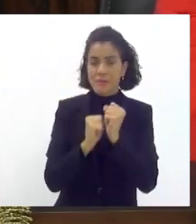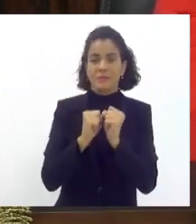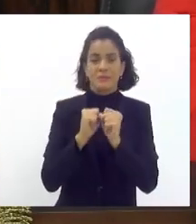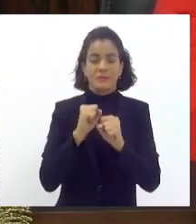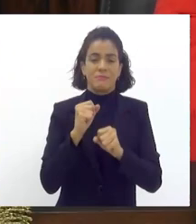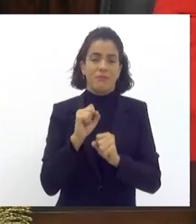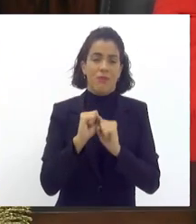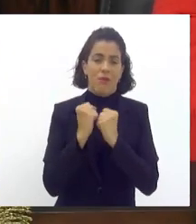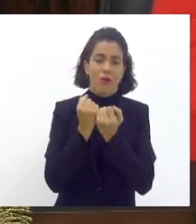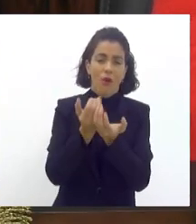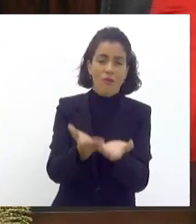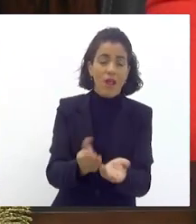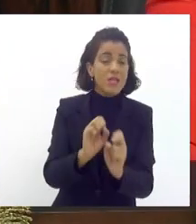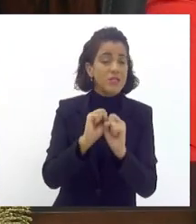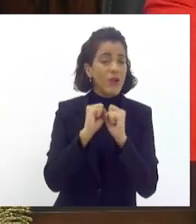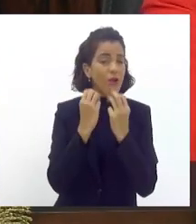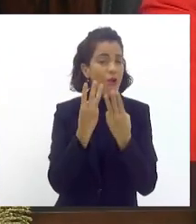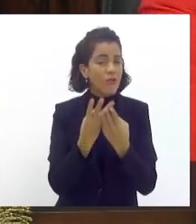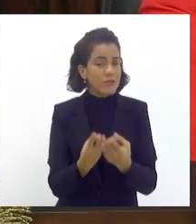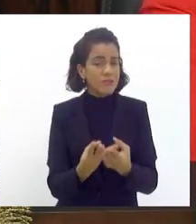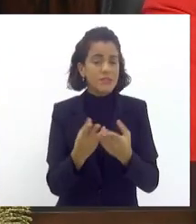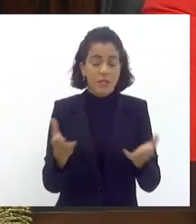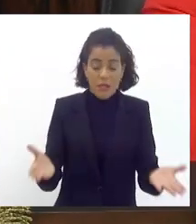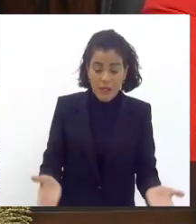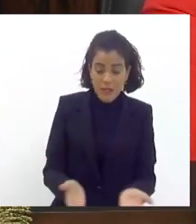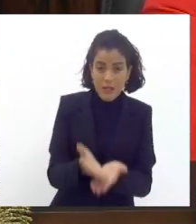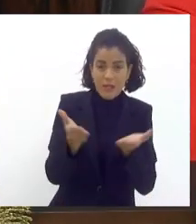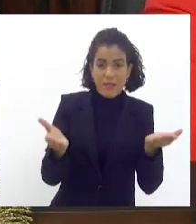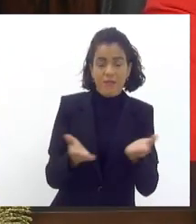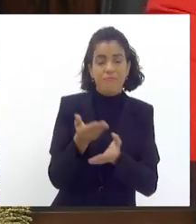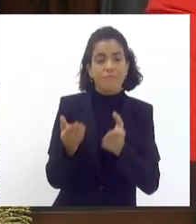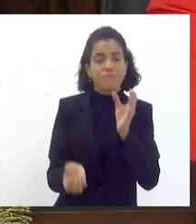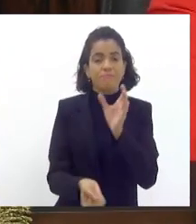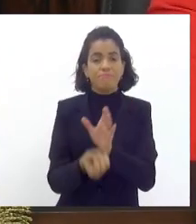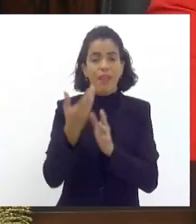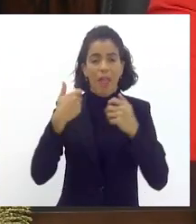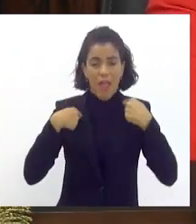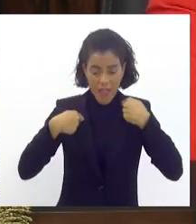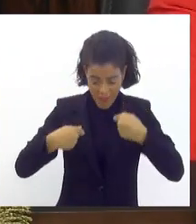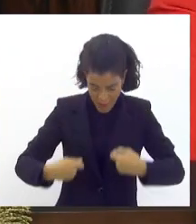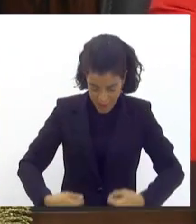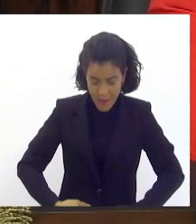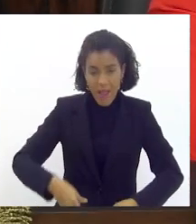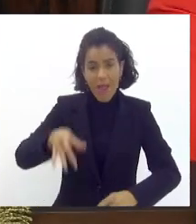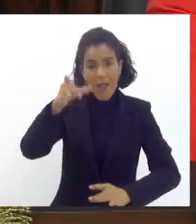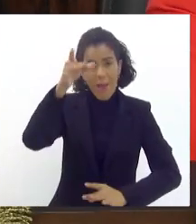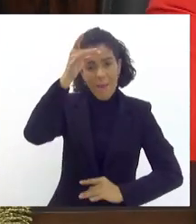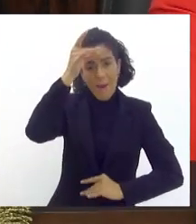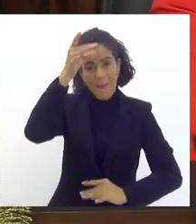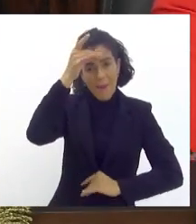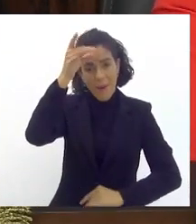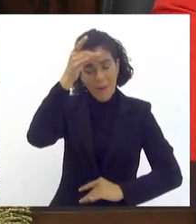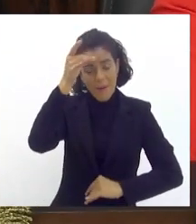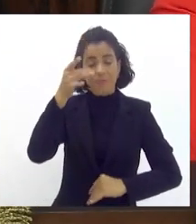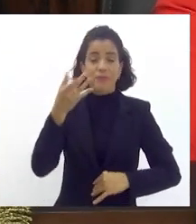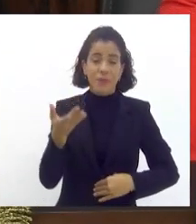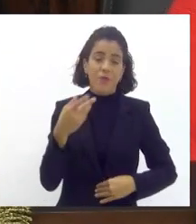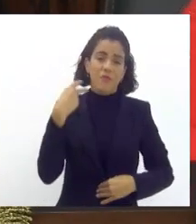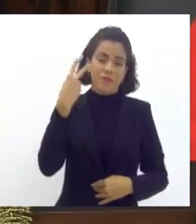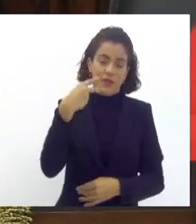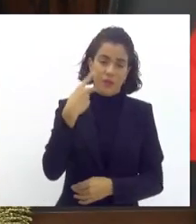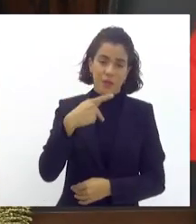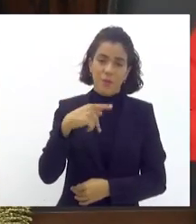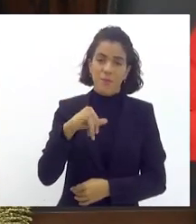oficinas incentivam a criação das fantasias e alegorias então o vereador Binho também